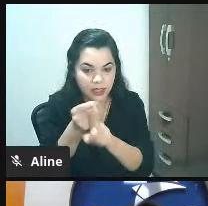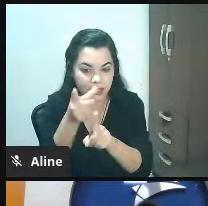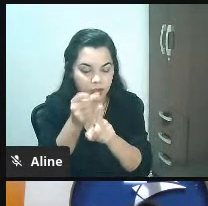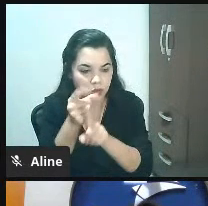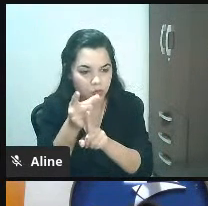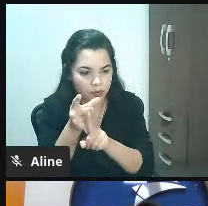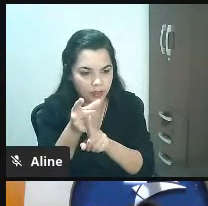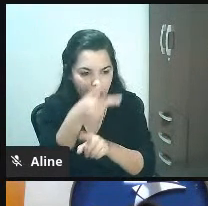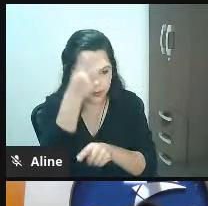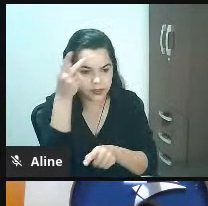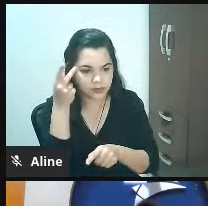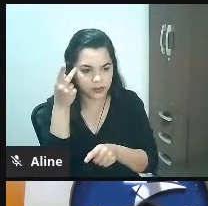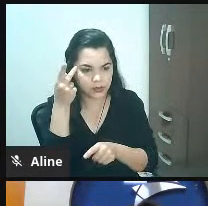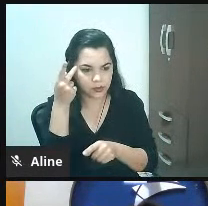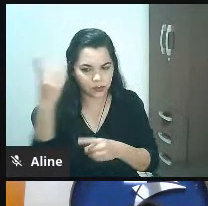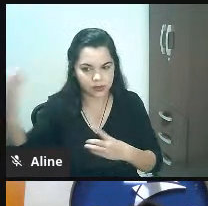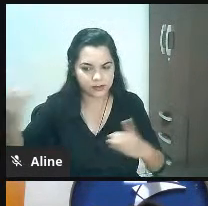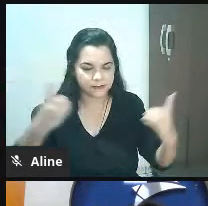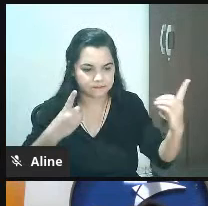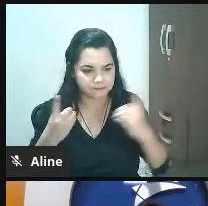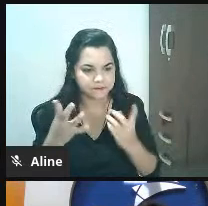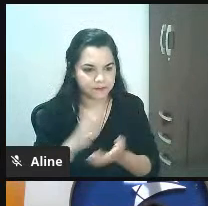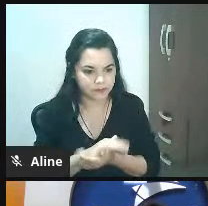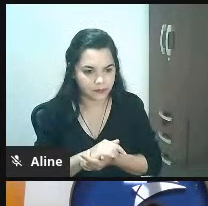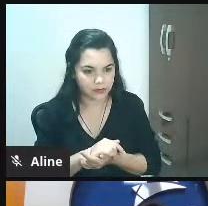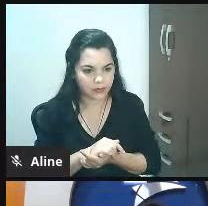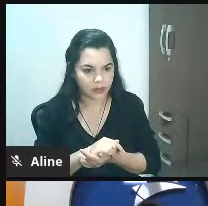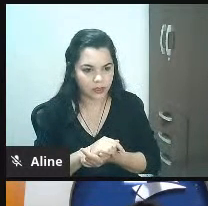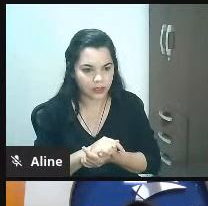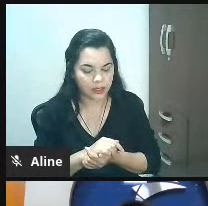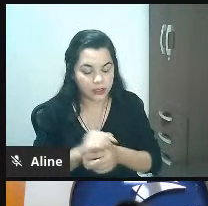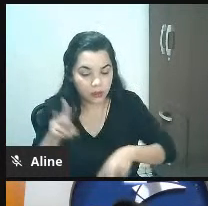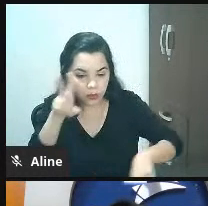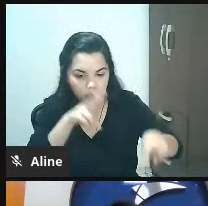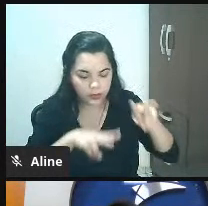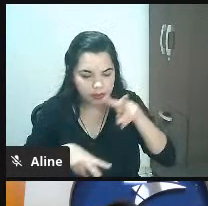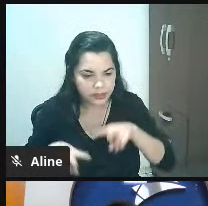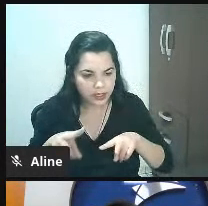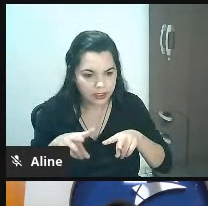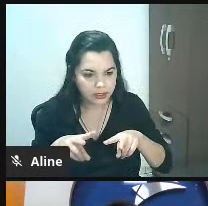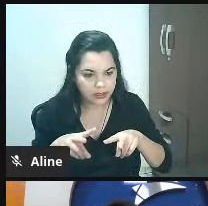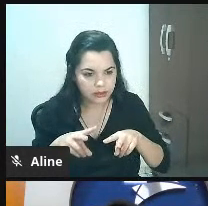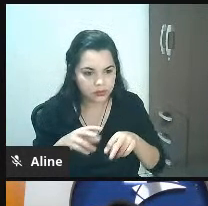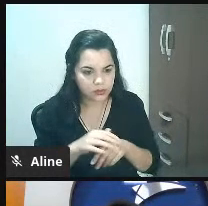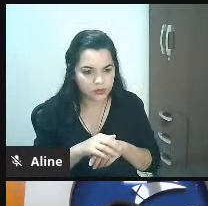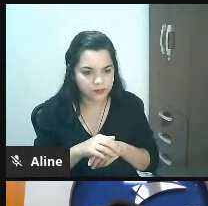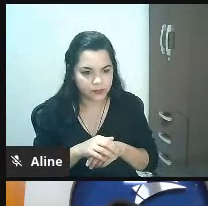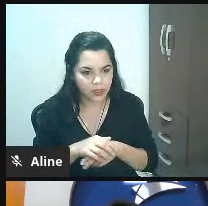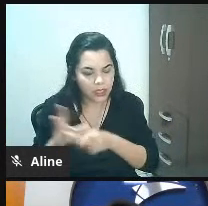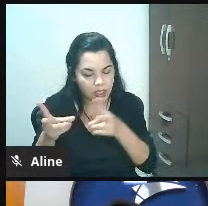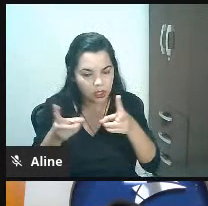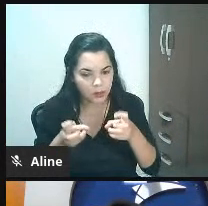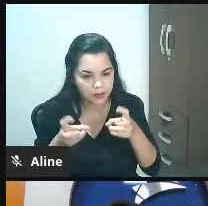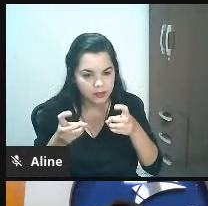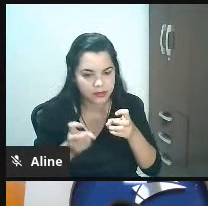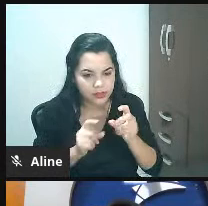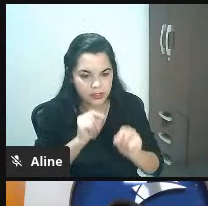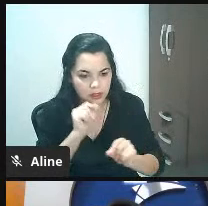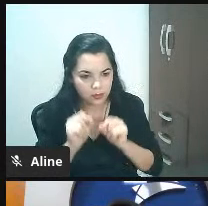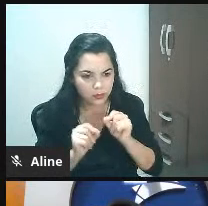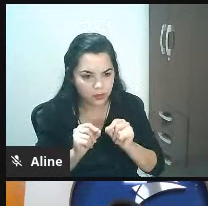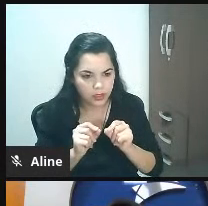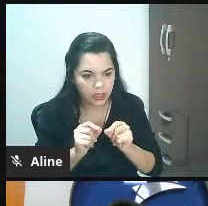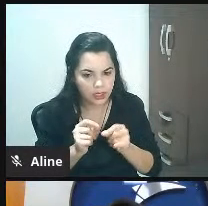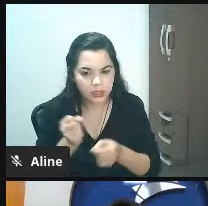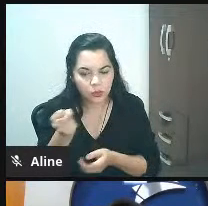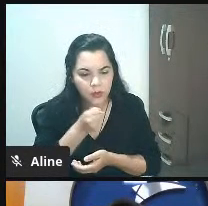interessante quando eu analiso o contexto eu decido melhor o Airbnb eles foram entrevistados pela Isto É Dinheiro e